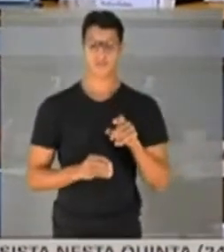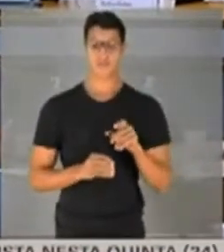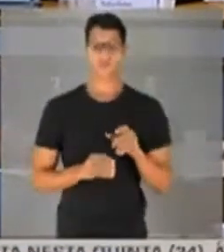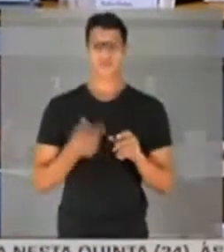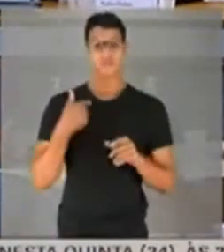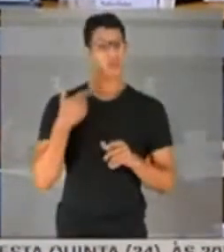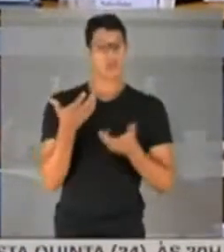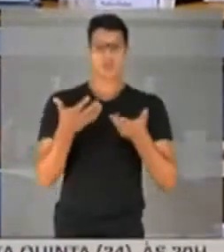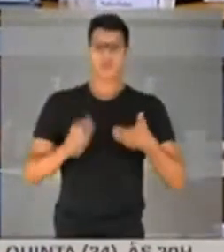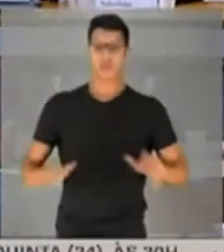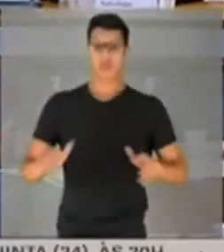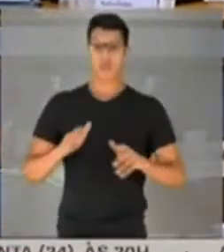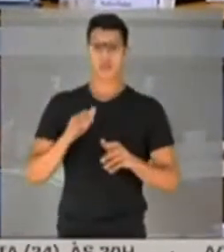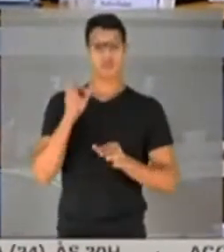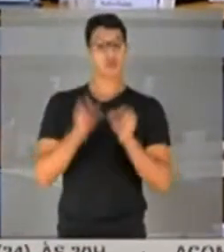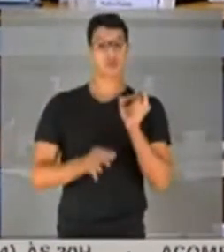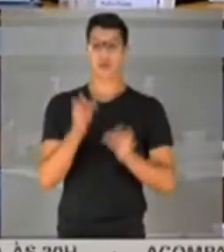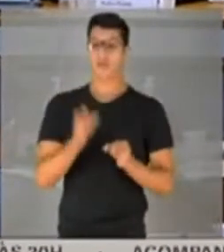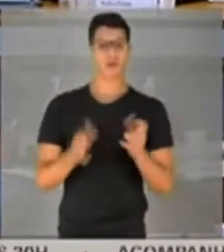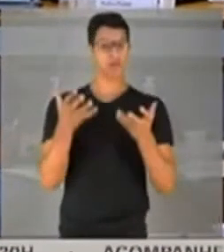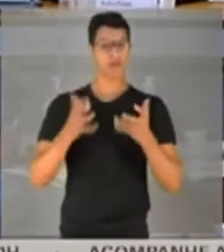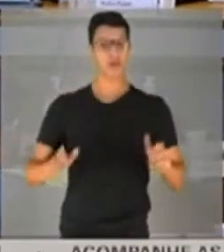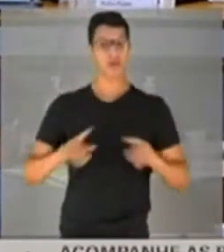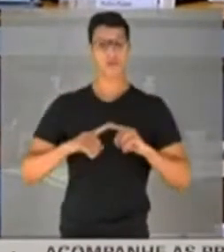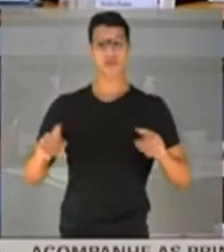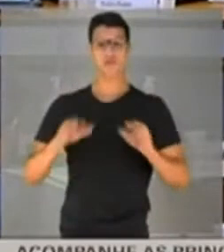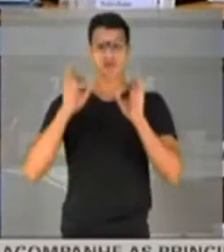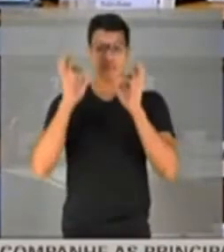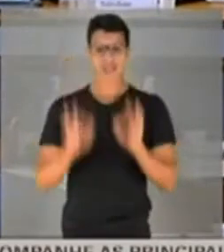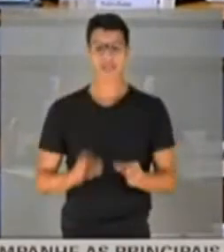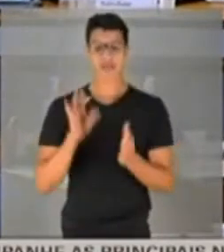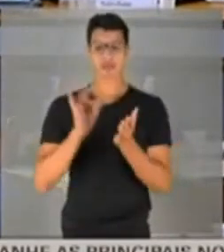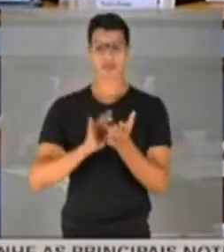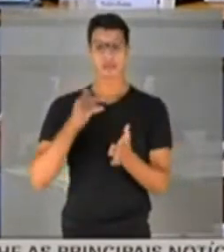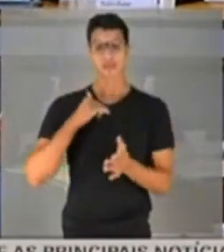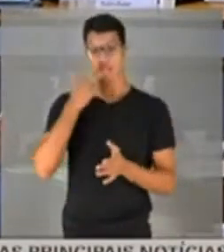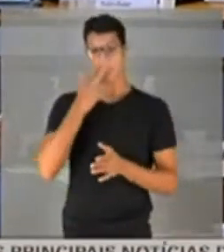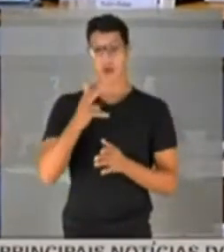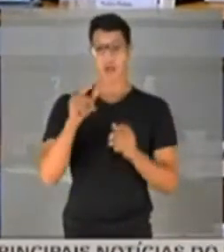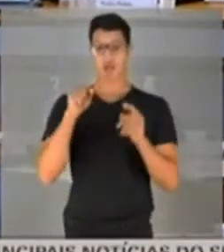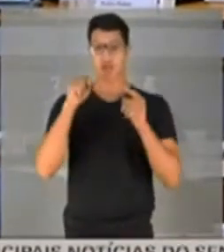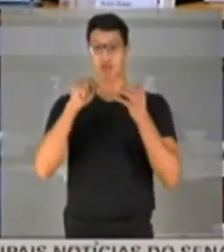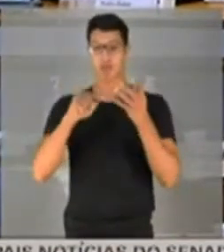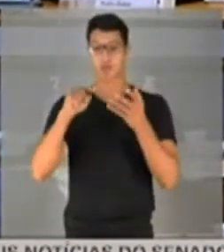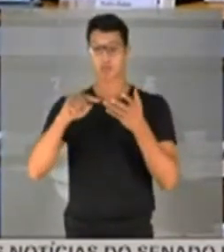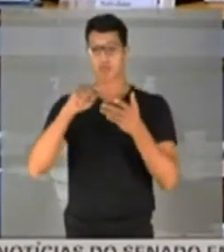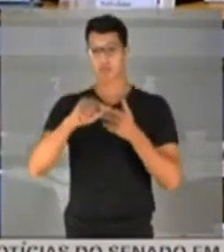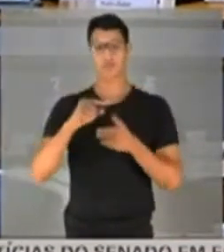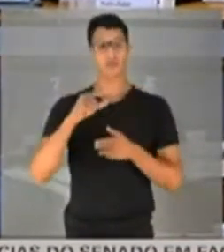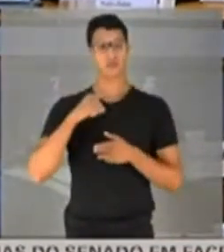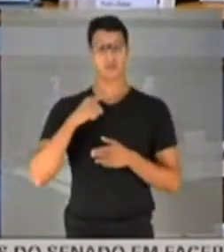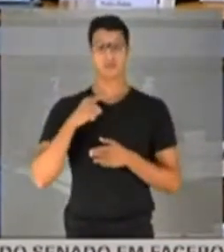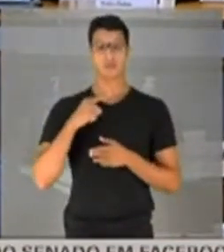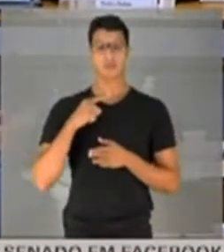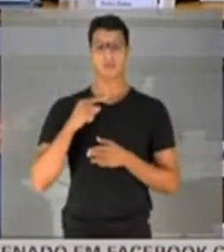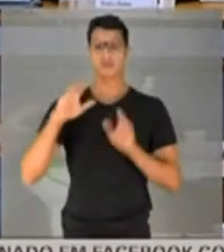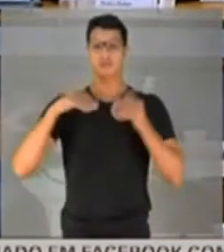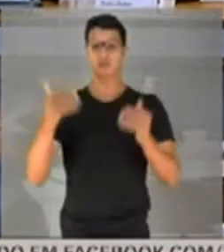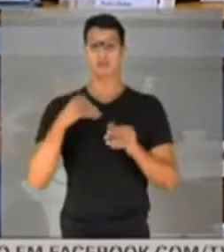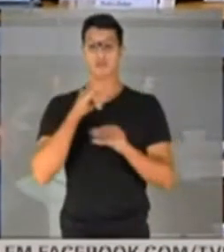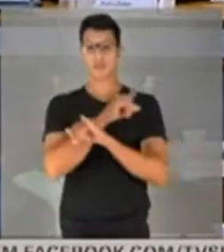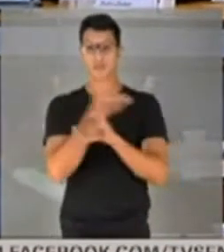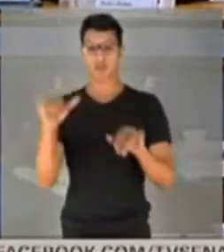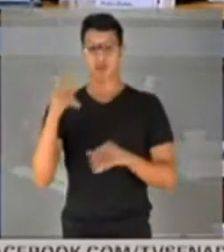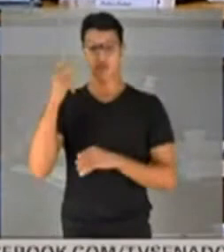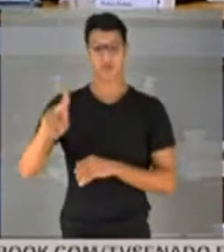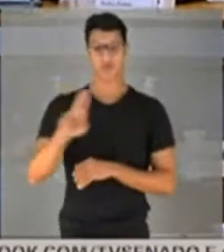Eu não quero aqui pré-julgar, mas com certeza absoluta eu acho que muitos pontos, inclusive, quando eu citei